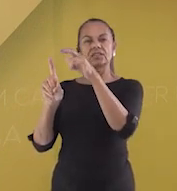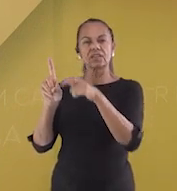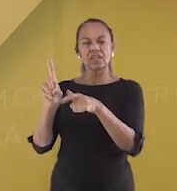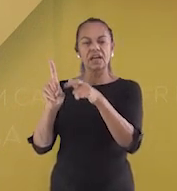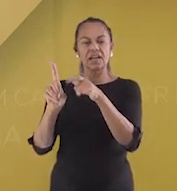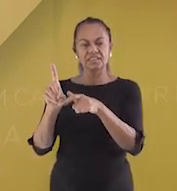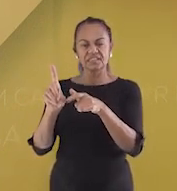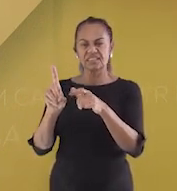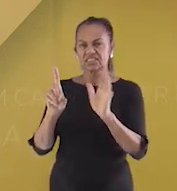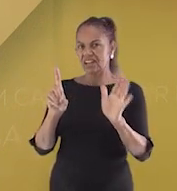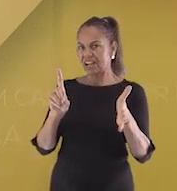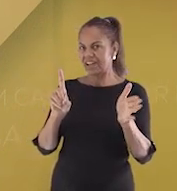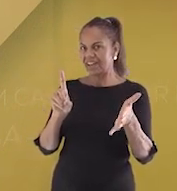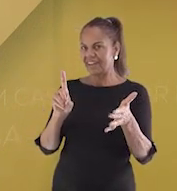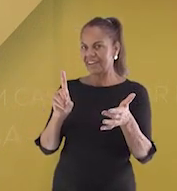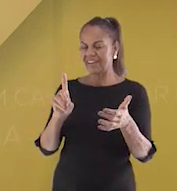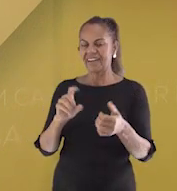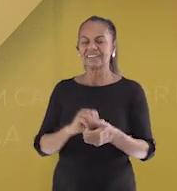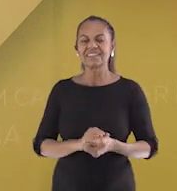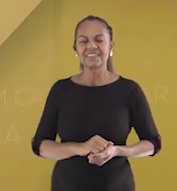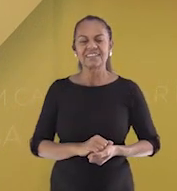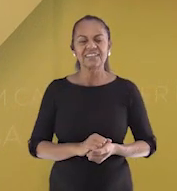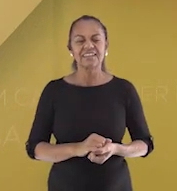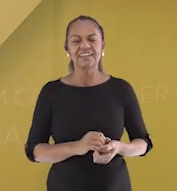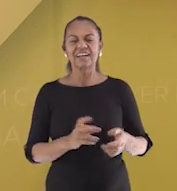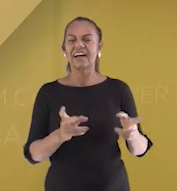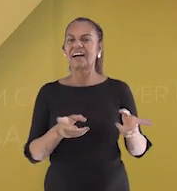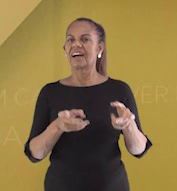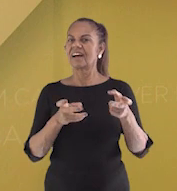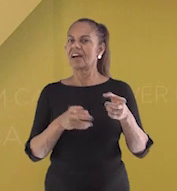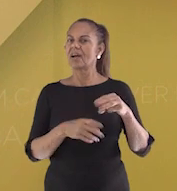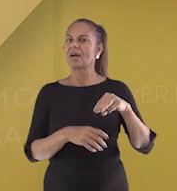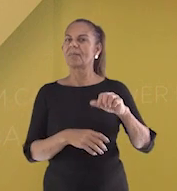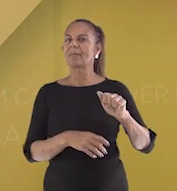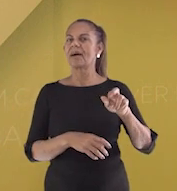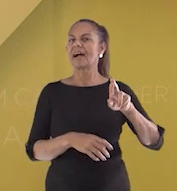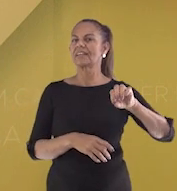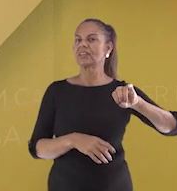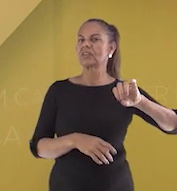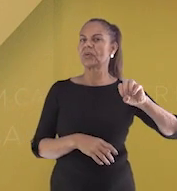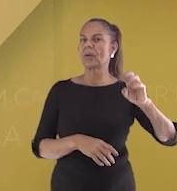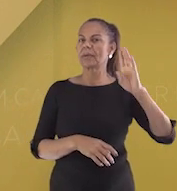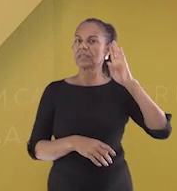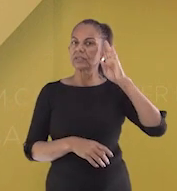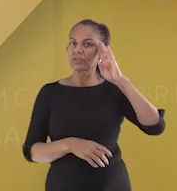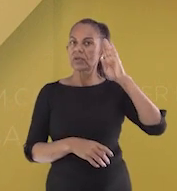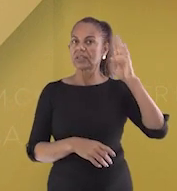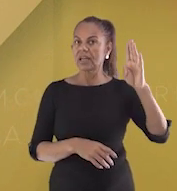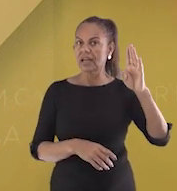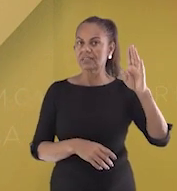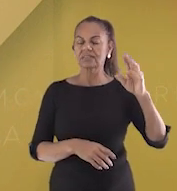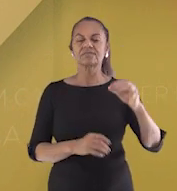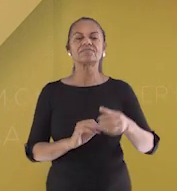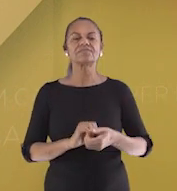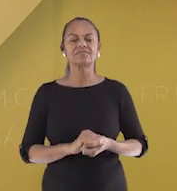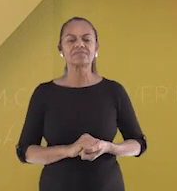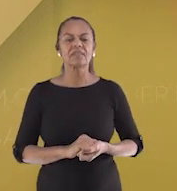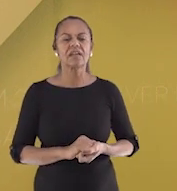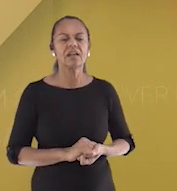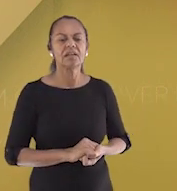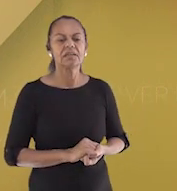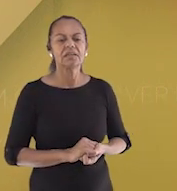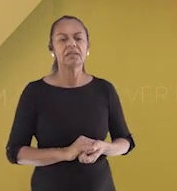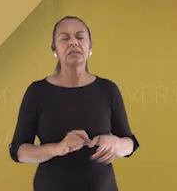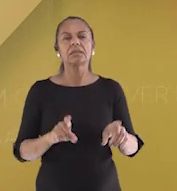Vocês já viram? Ele é o Super Mario. É o personagem principal do jogo Super Mario World. E